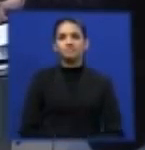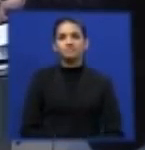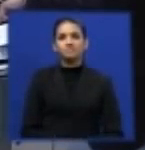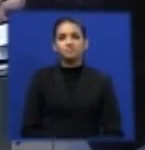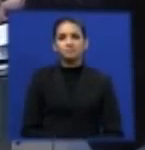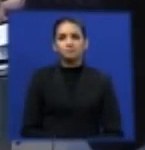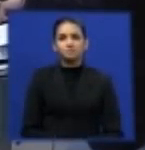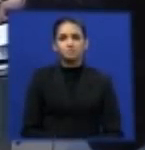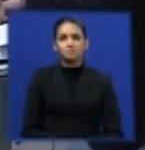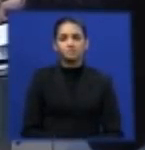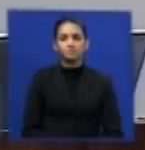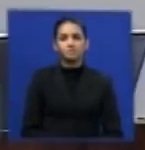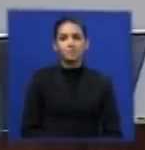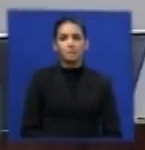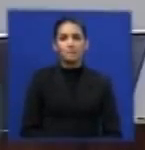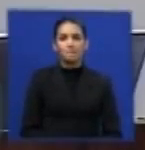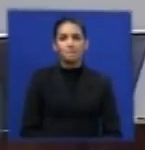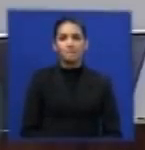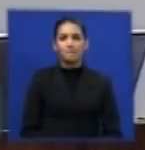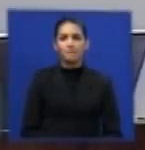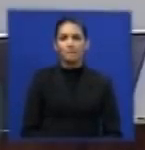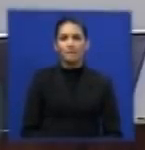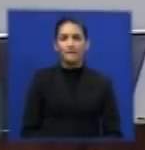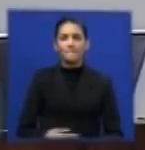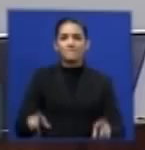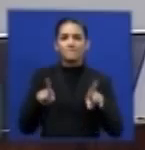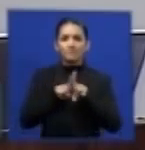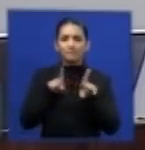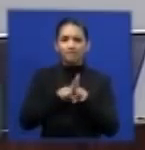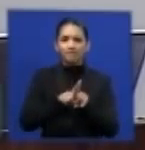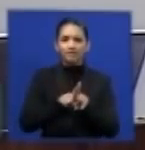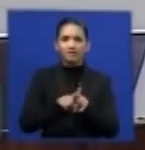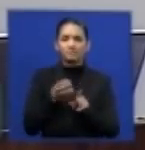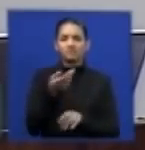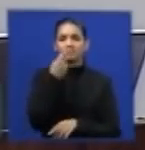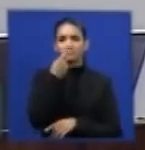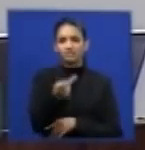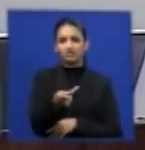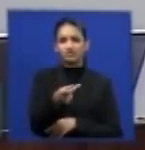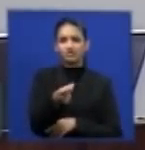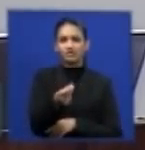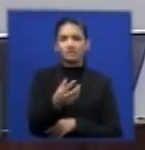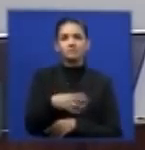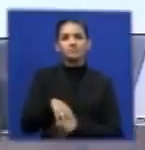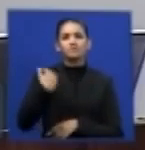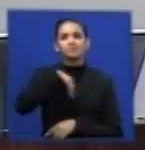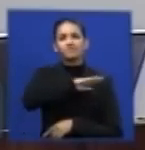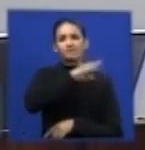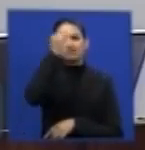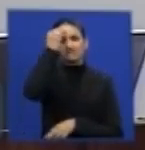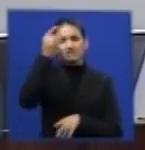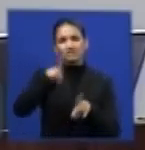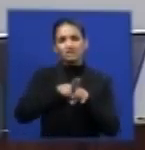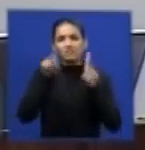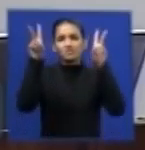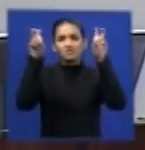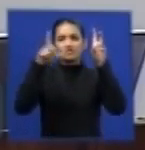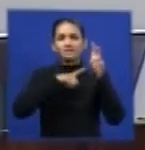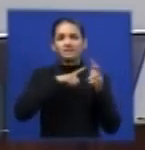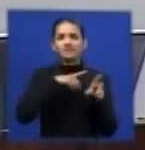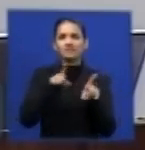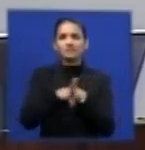também gostaria de dizer que na nossa compreensão a questão envolve um princípio